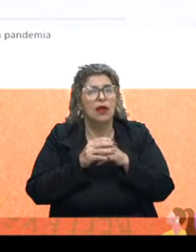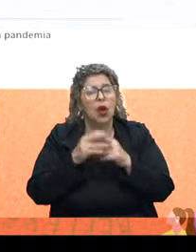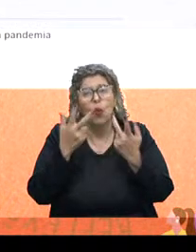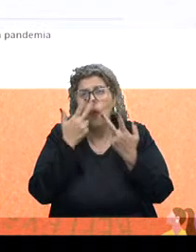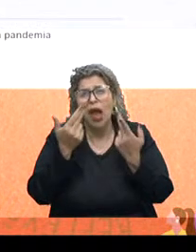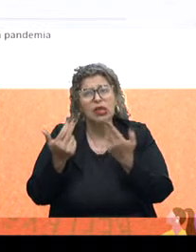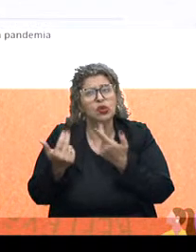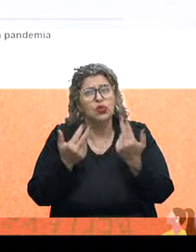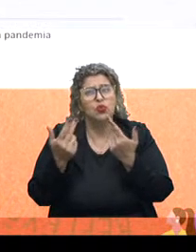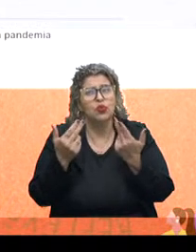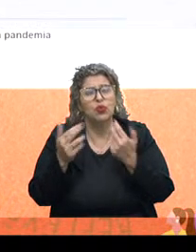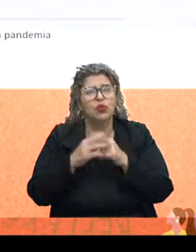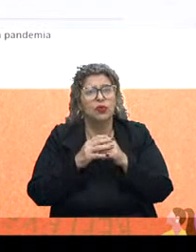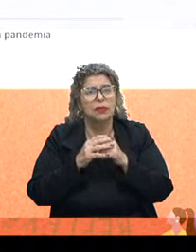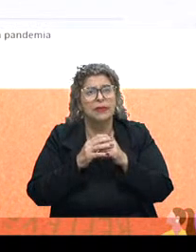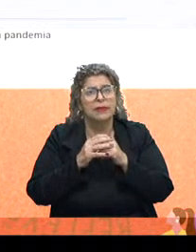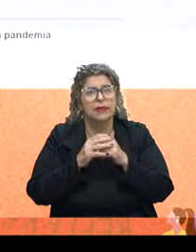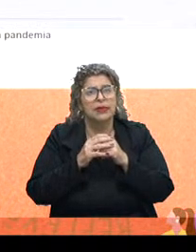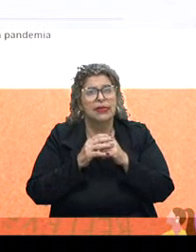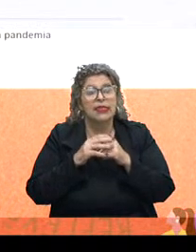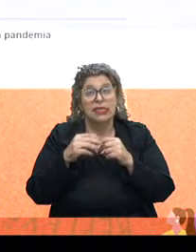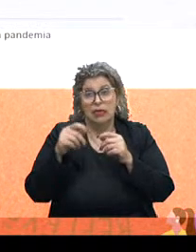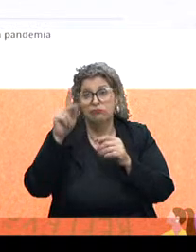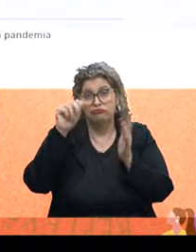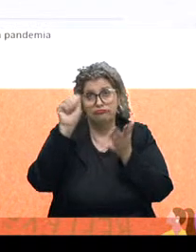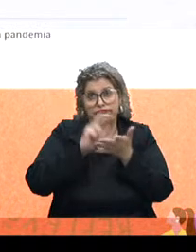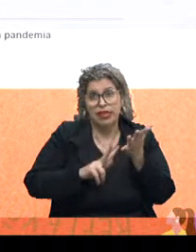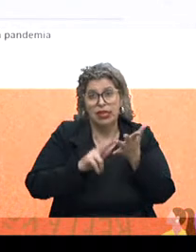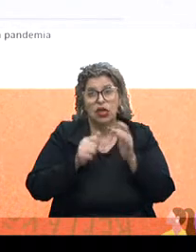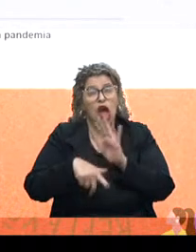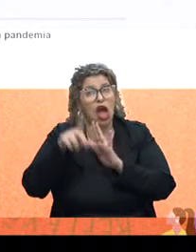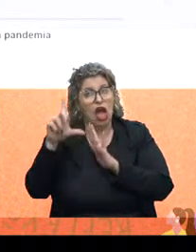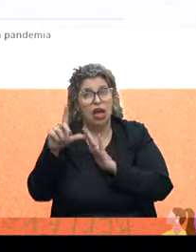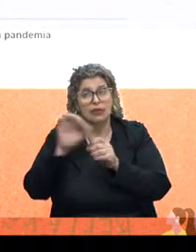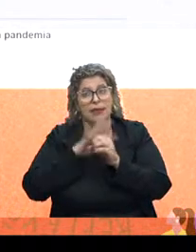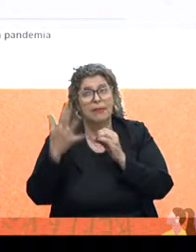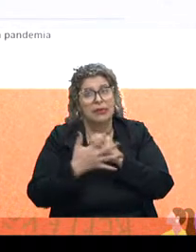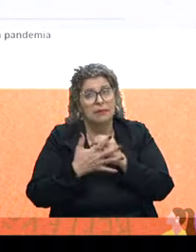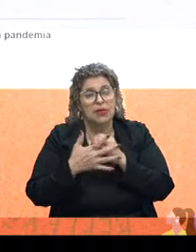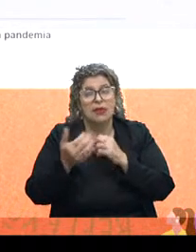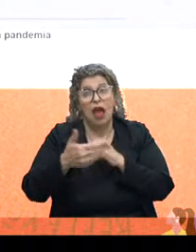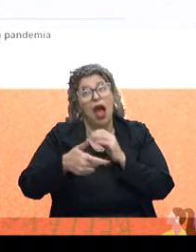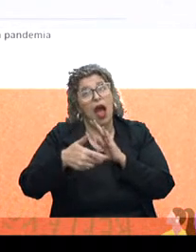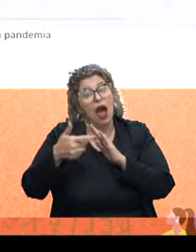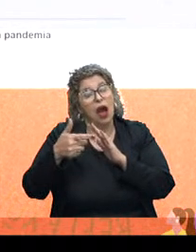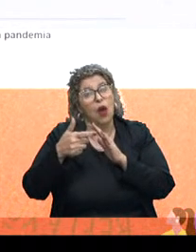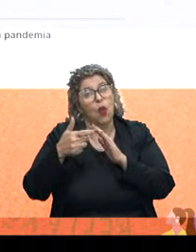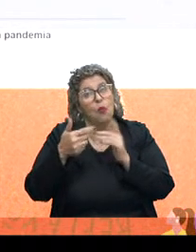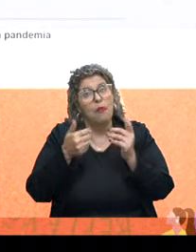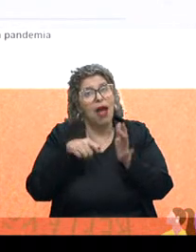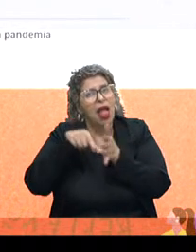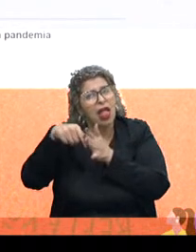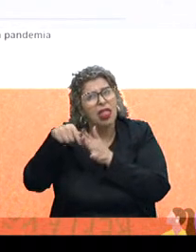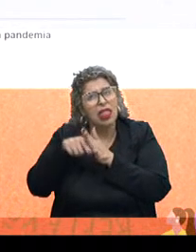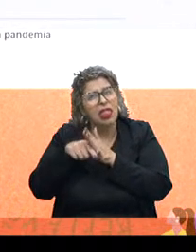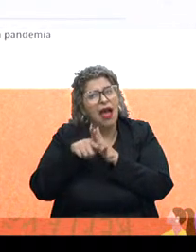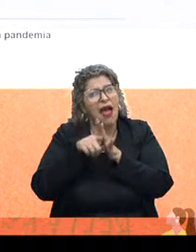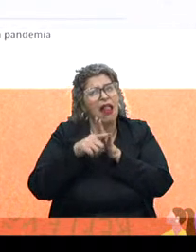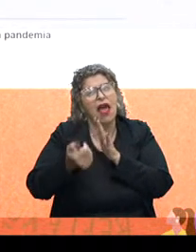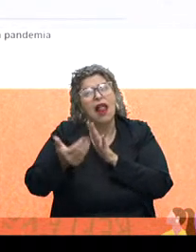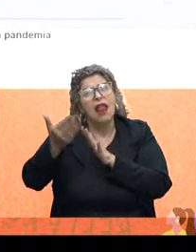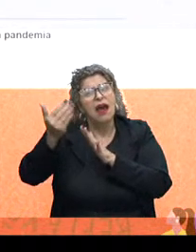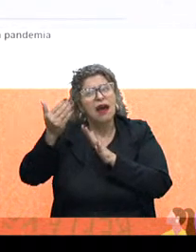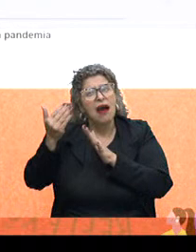parte dos entrevistados se avaliou antes da pandemia, então nós pedimos que ele fizesse uma análise lá no